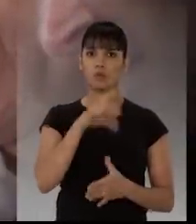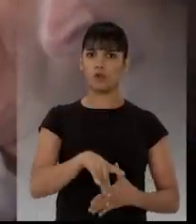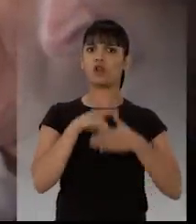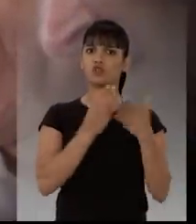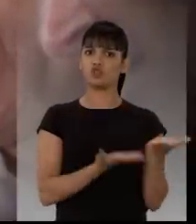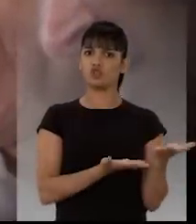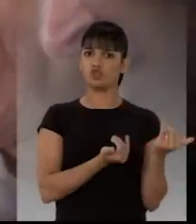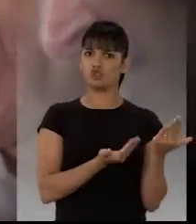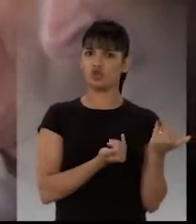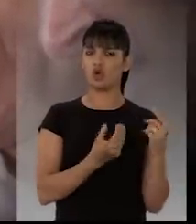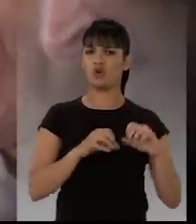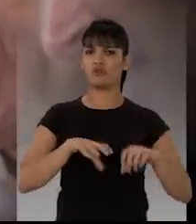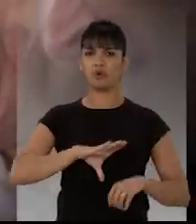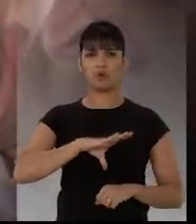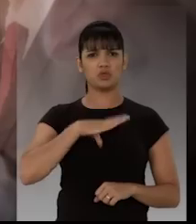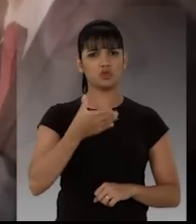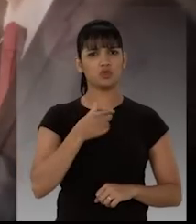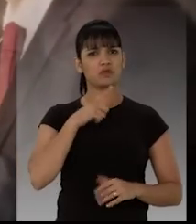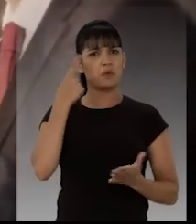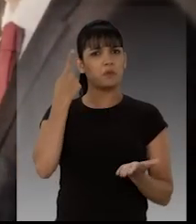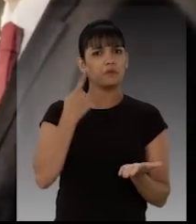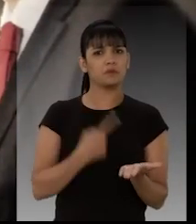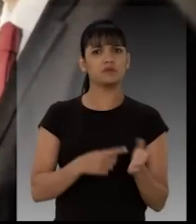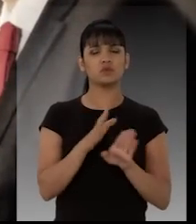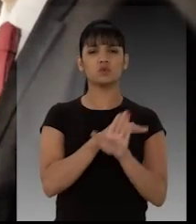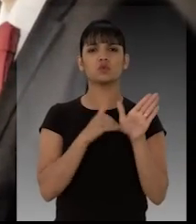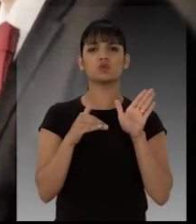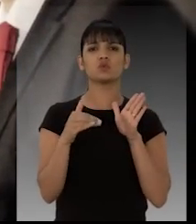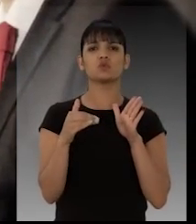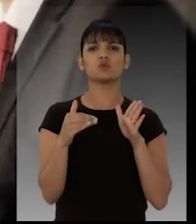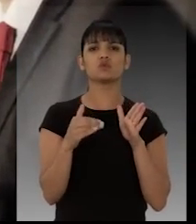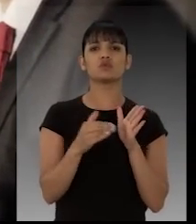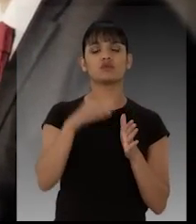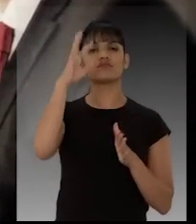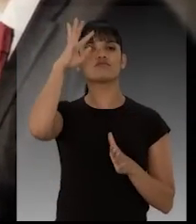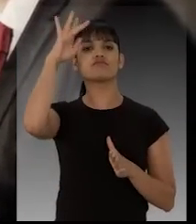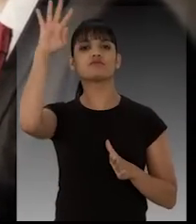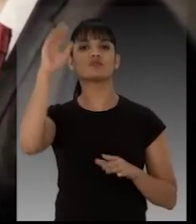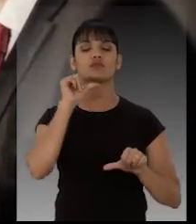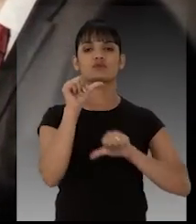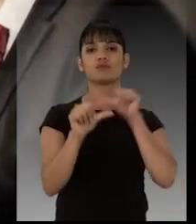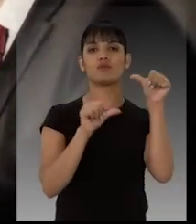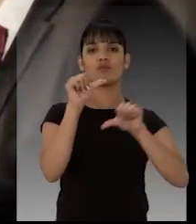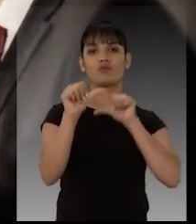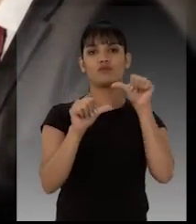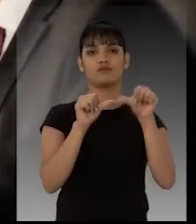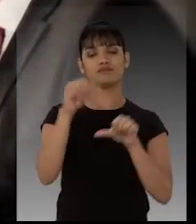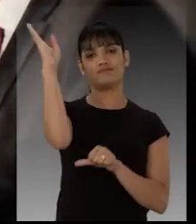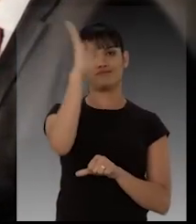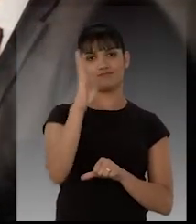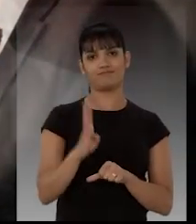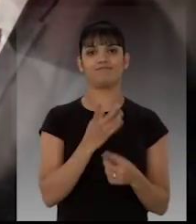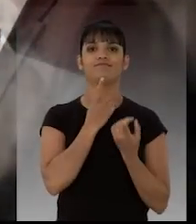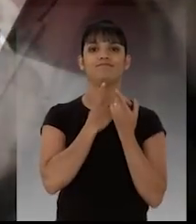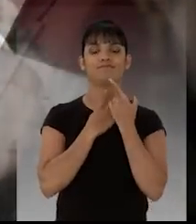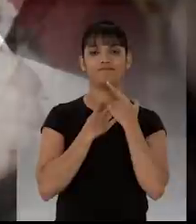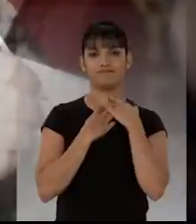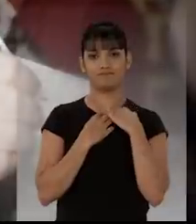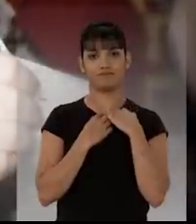arrojada, comprometida com os anseios de mudança e renovação que o país tanto deseja.